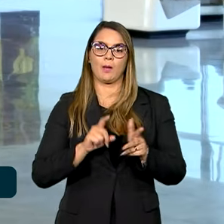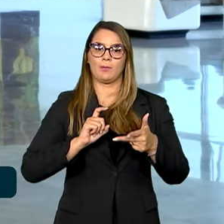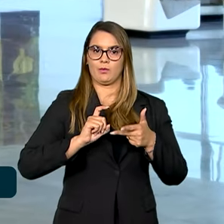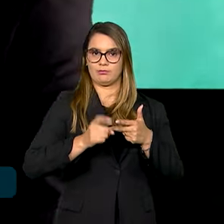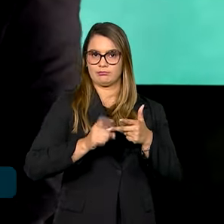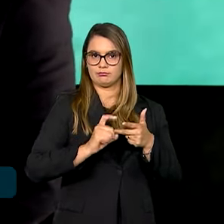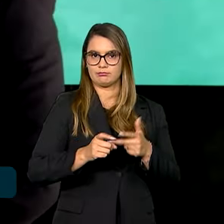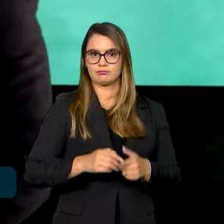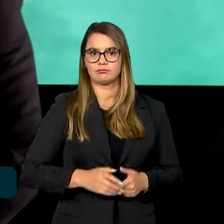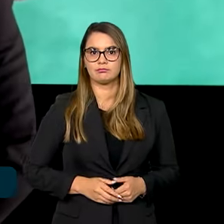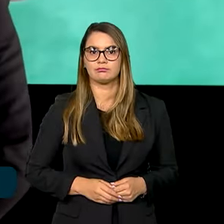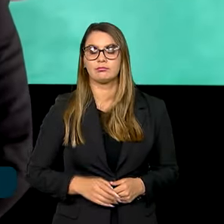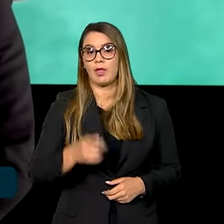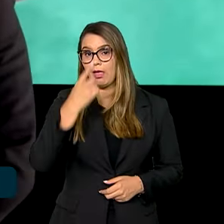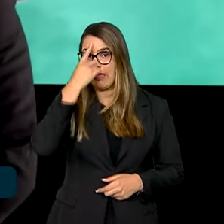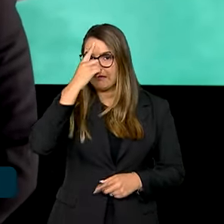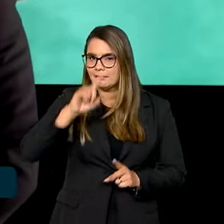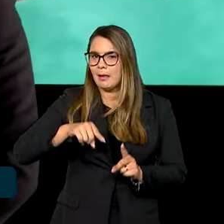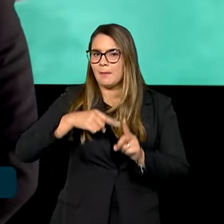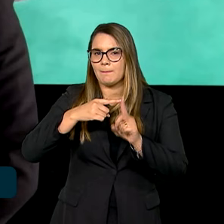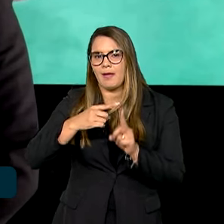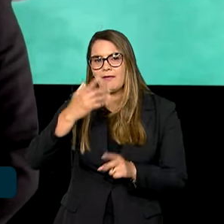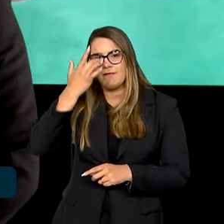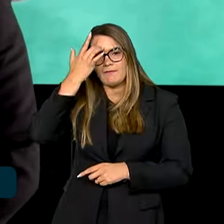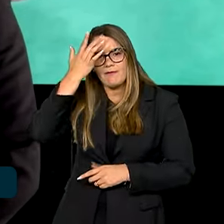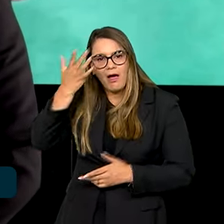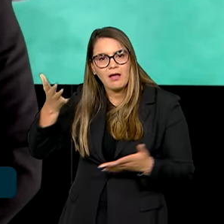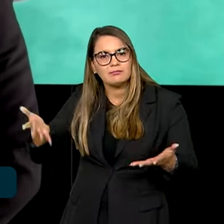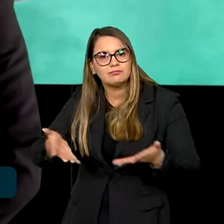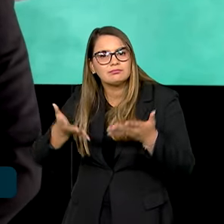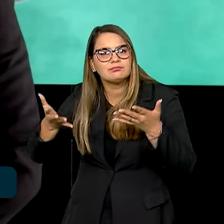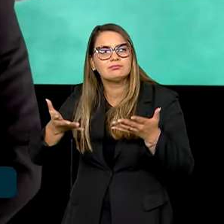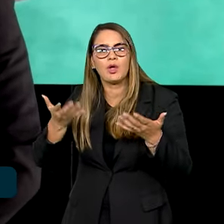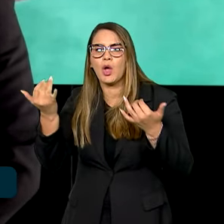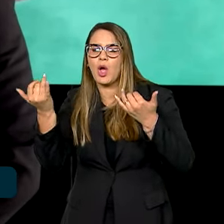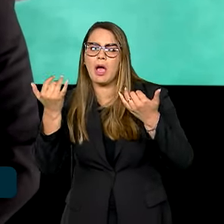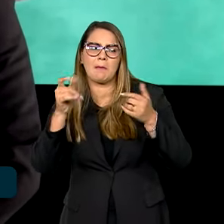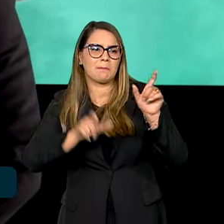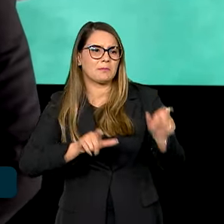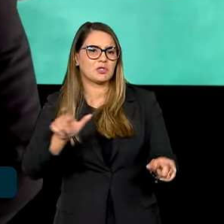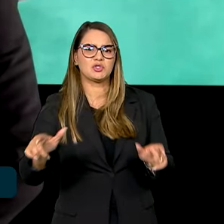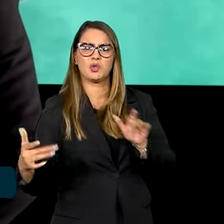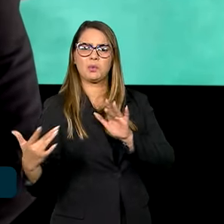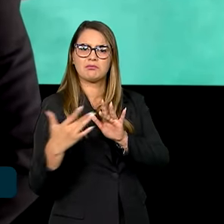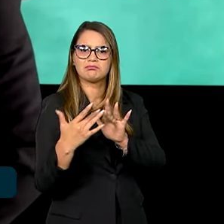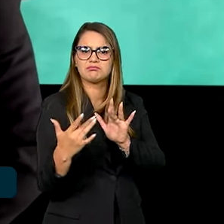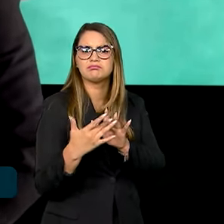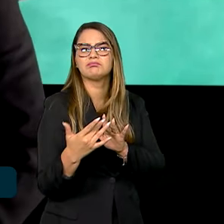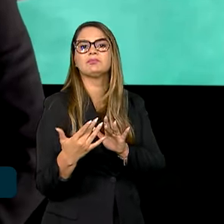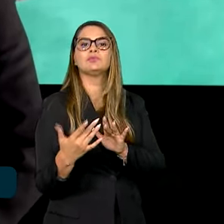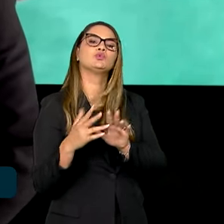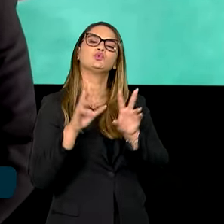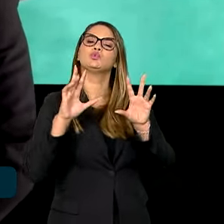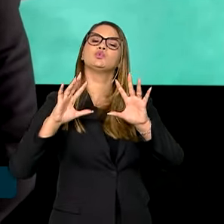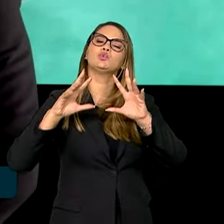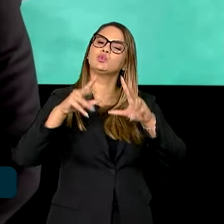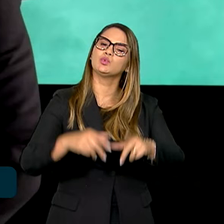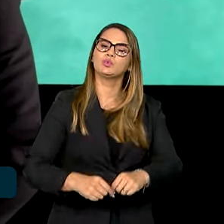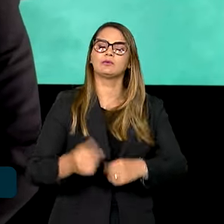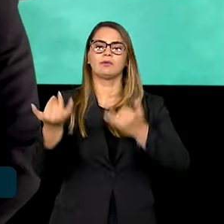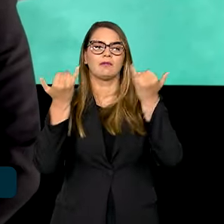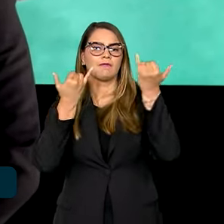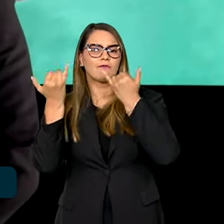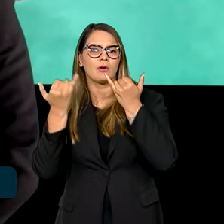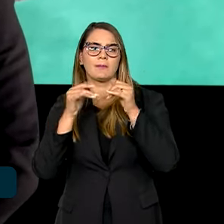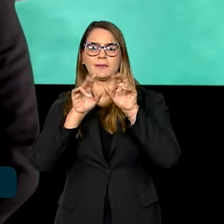Federal. A ideia é cada vez mais facilitar o acesso das pessoas a terem todas as informações